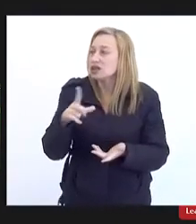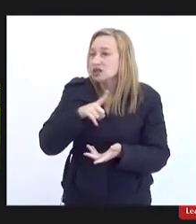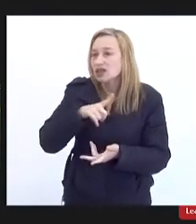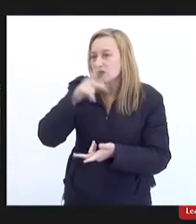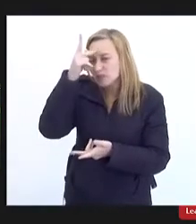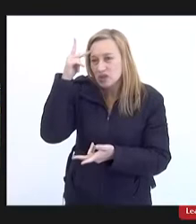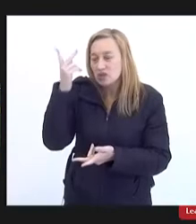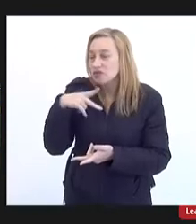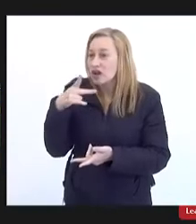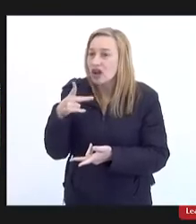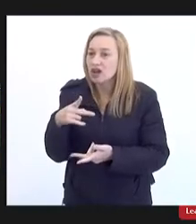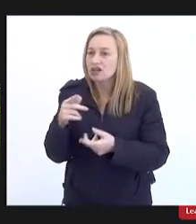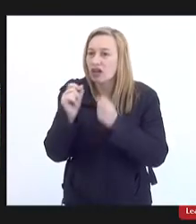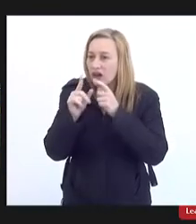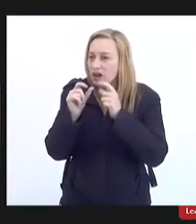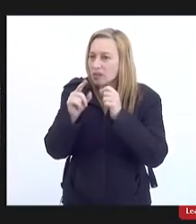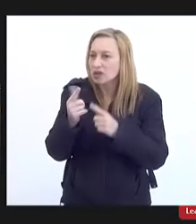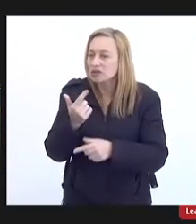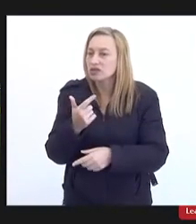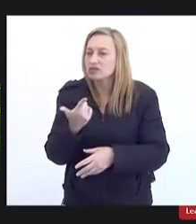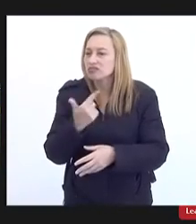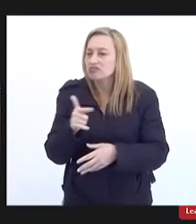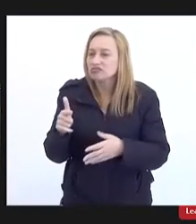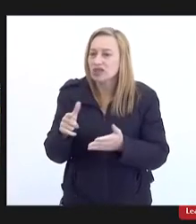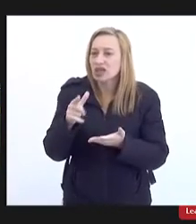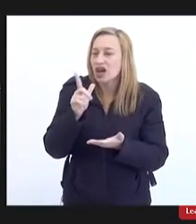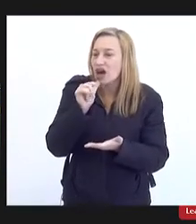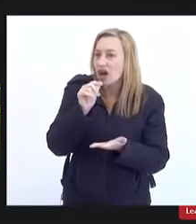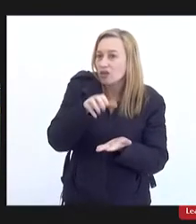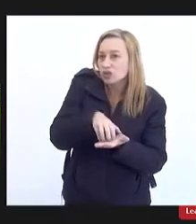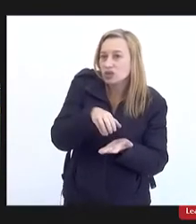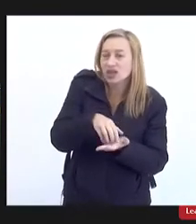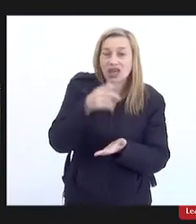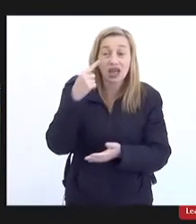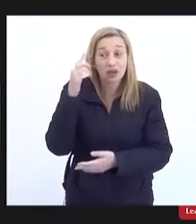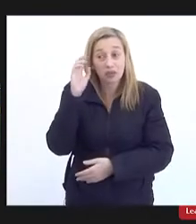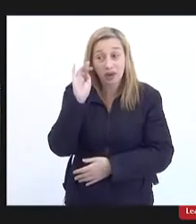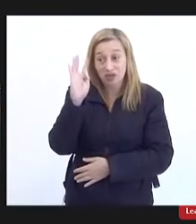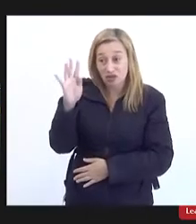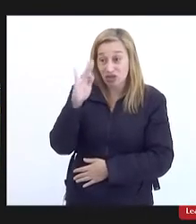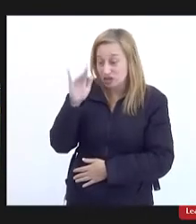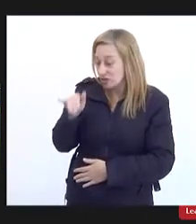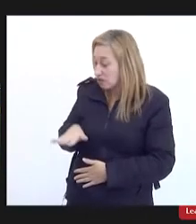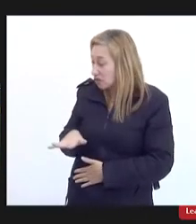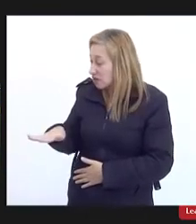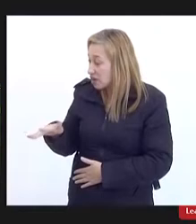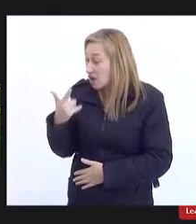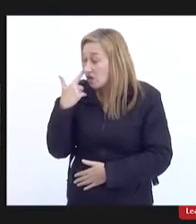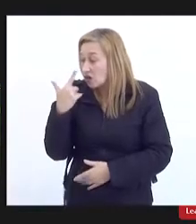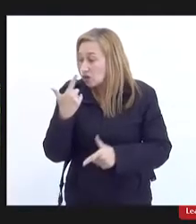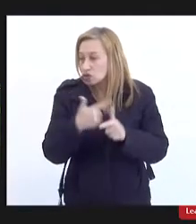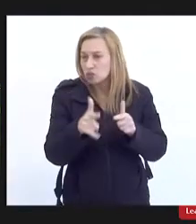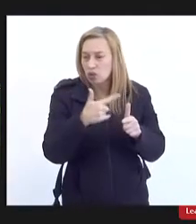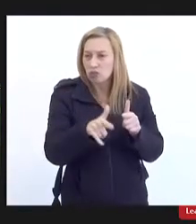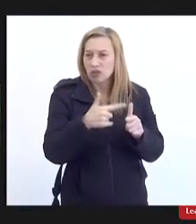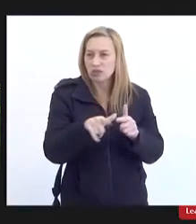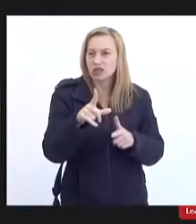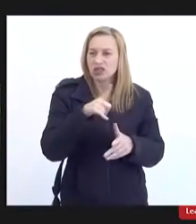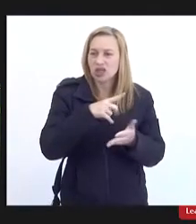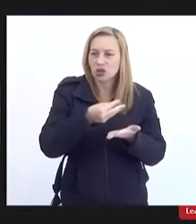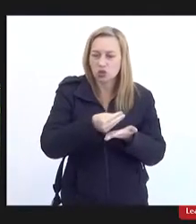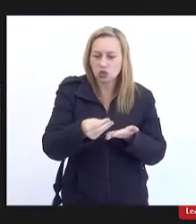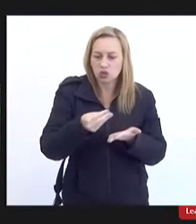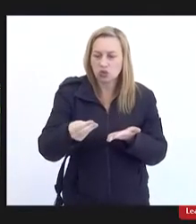falta de água no centro imagina isso na periferia então nós sabemos dos problemas de ter uma uma distribuição